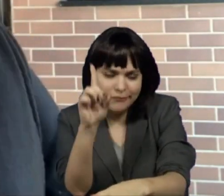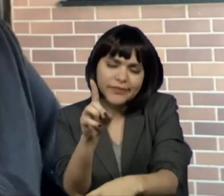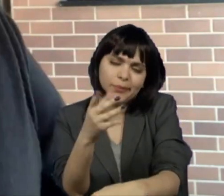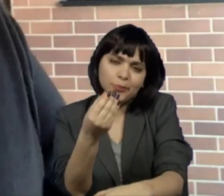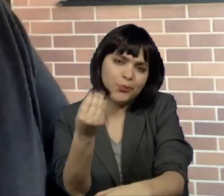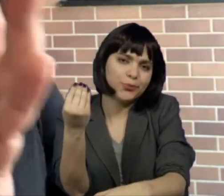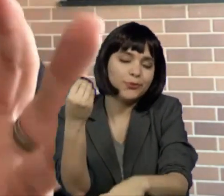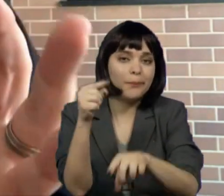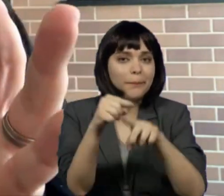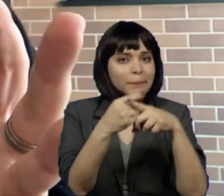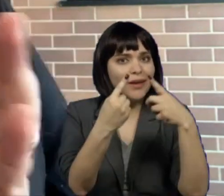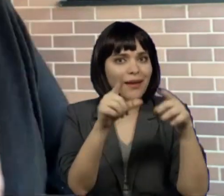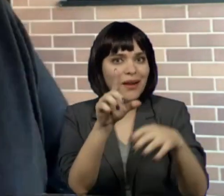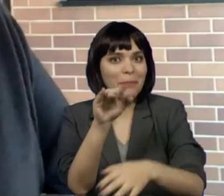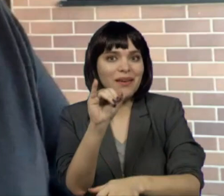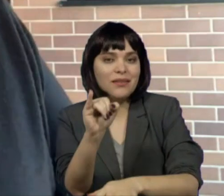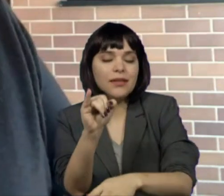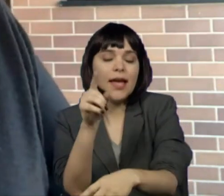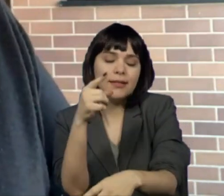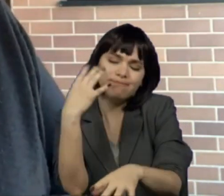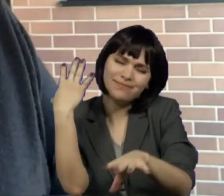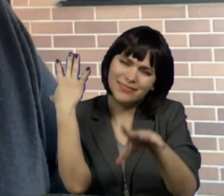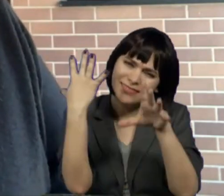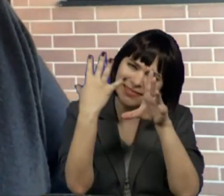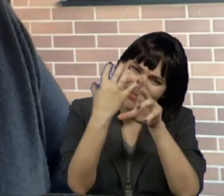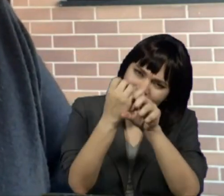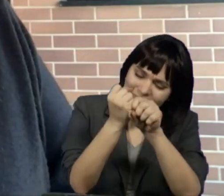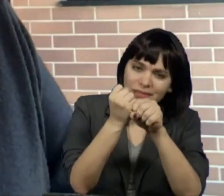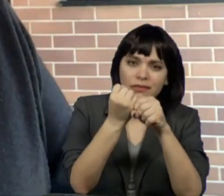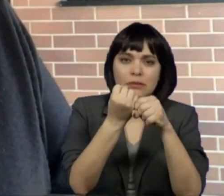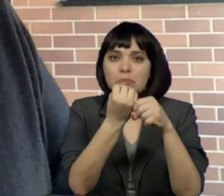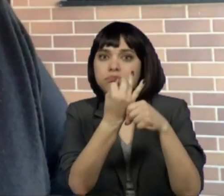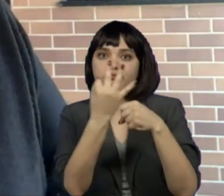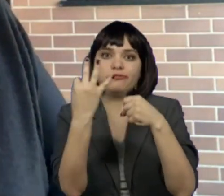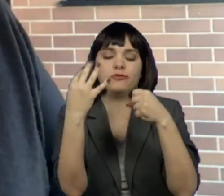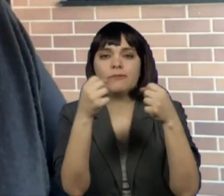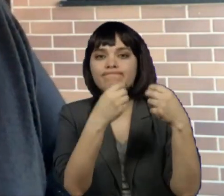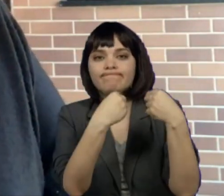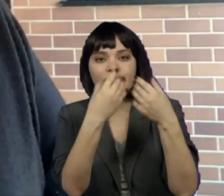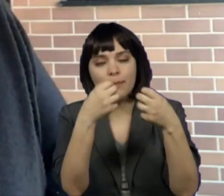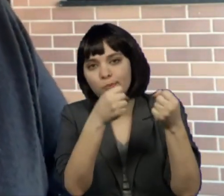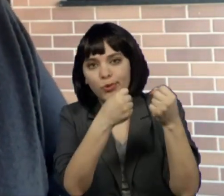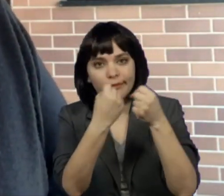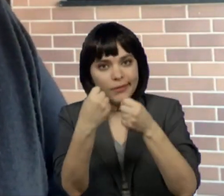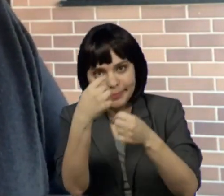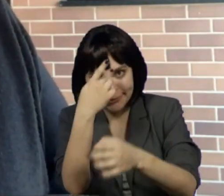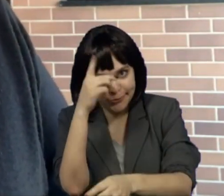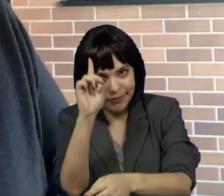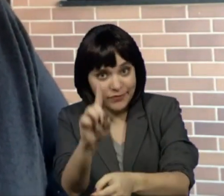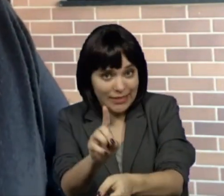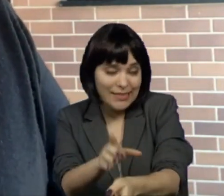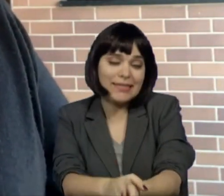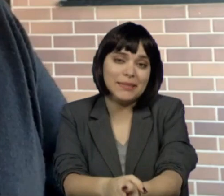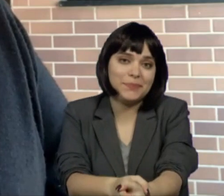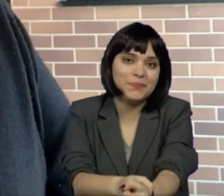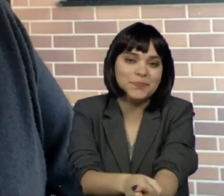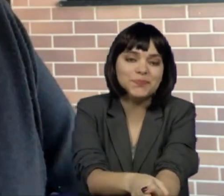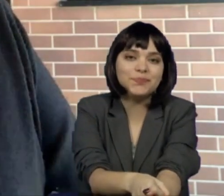deficiência. E a Lei Brasileira da Inclusão, ela reúne uma série de poderes na mão da pessoa com deficiência.